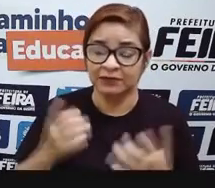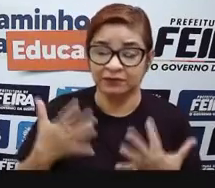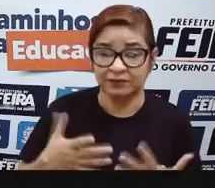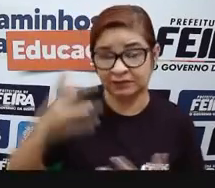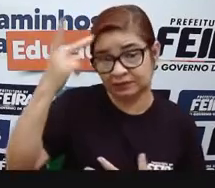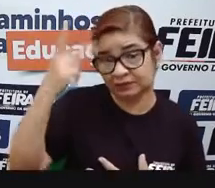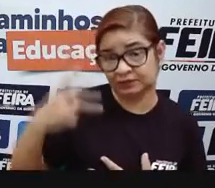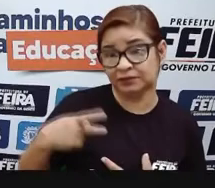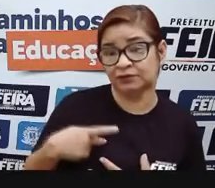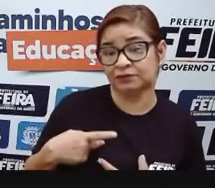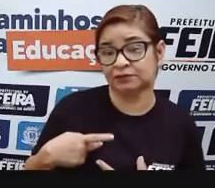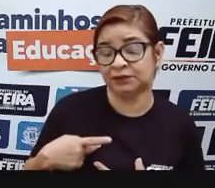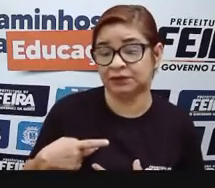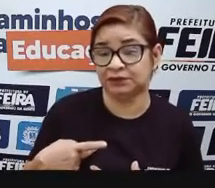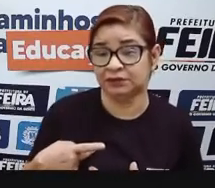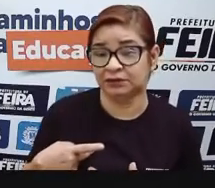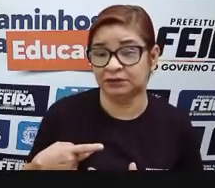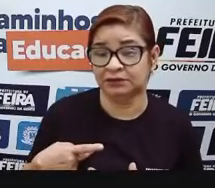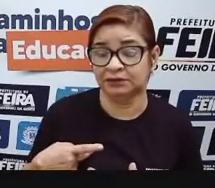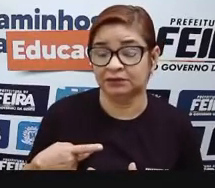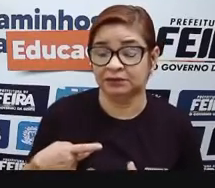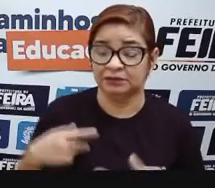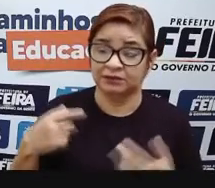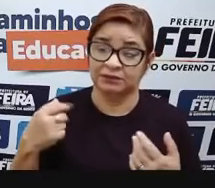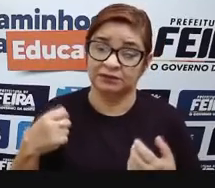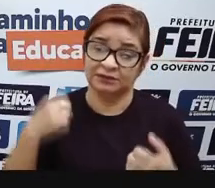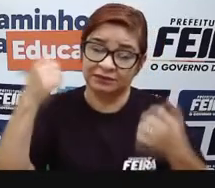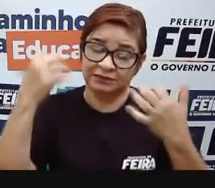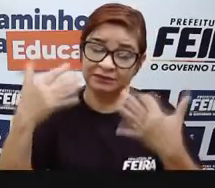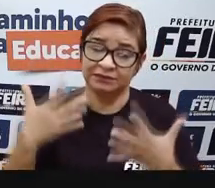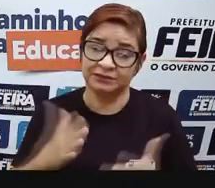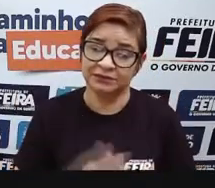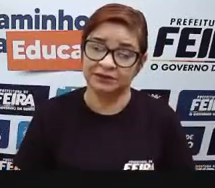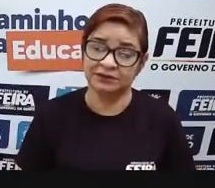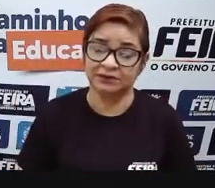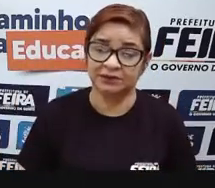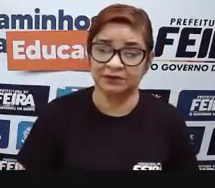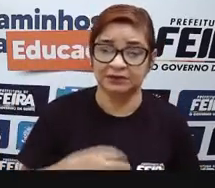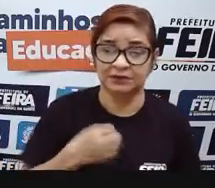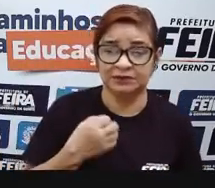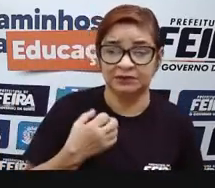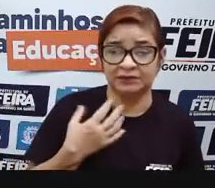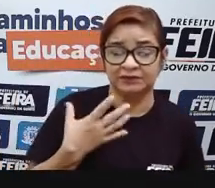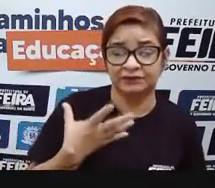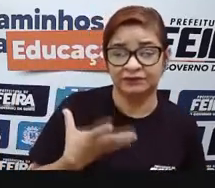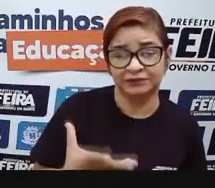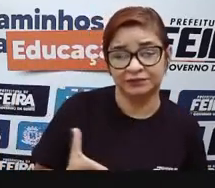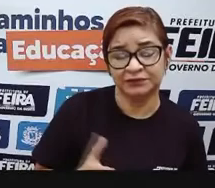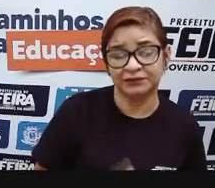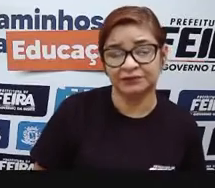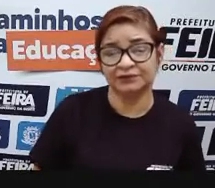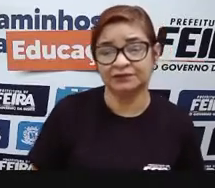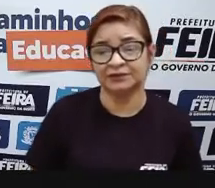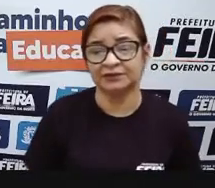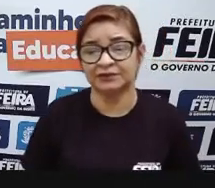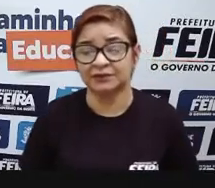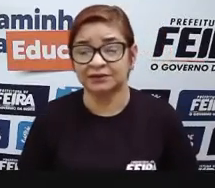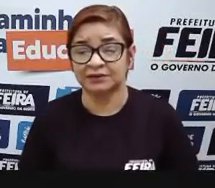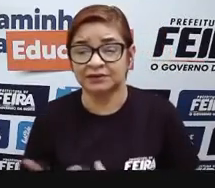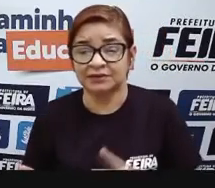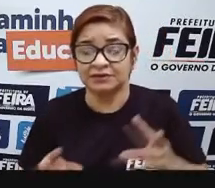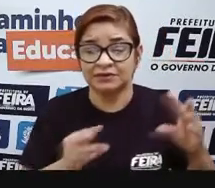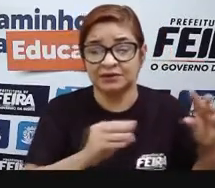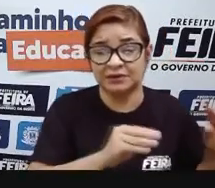e mesmo tempo falar. A gente pode pensar, não sei o quê, saiu aquela galera e